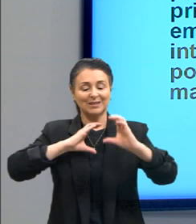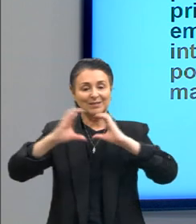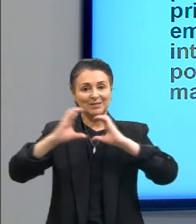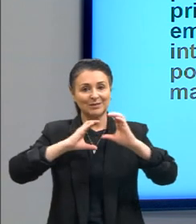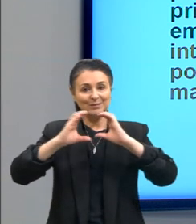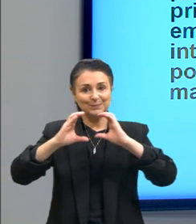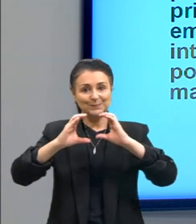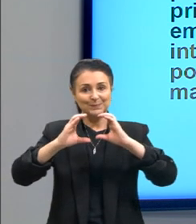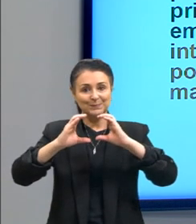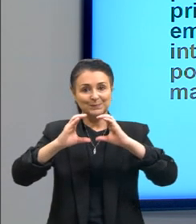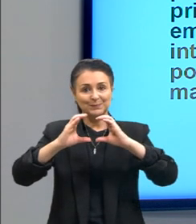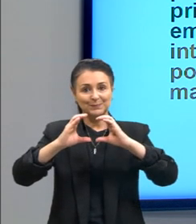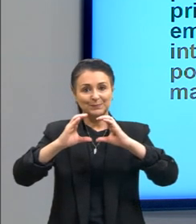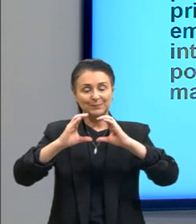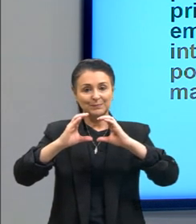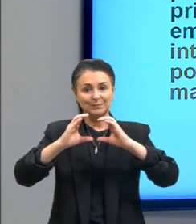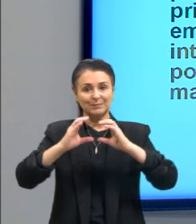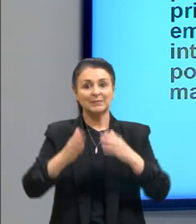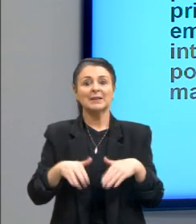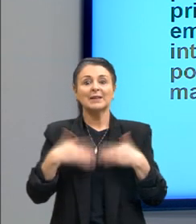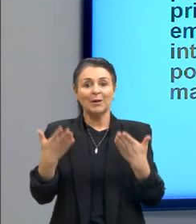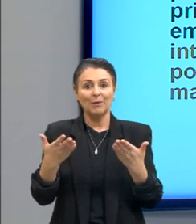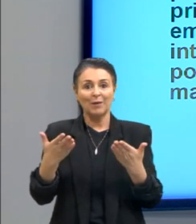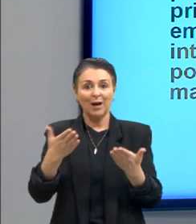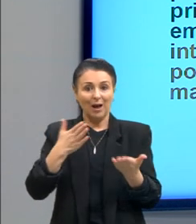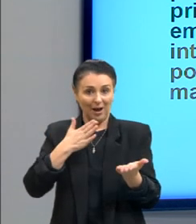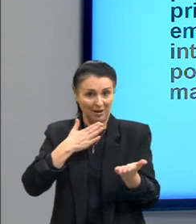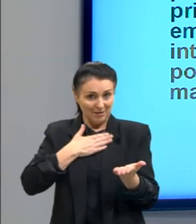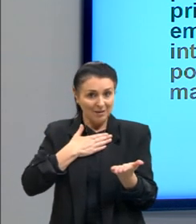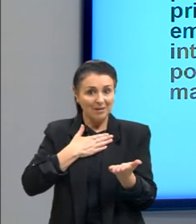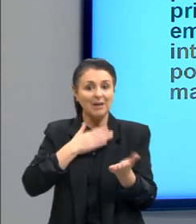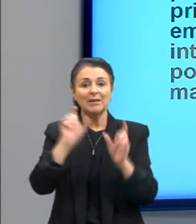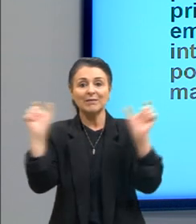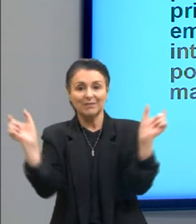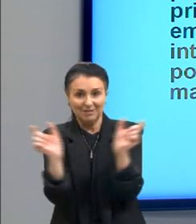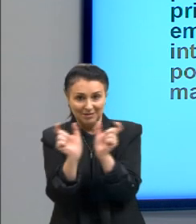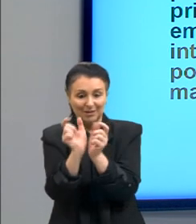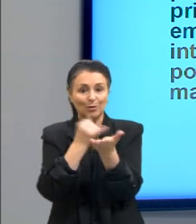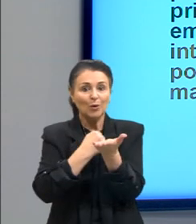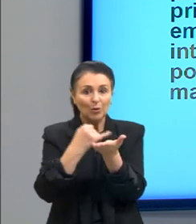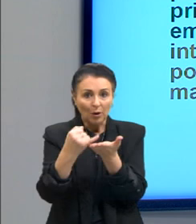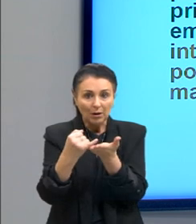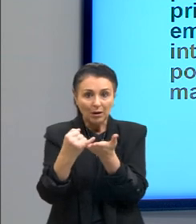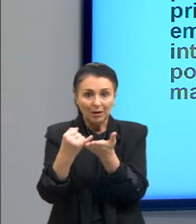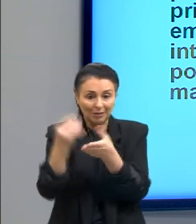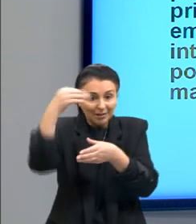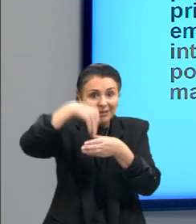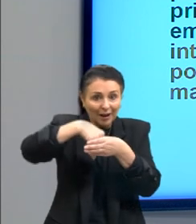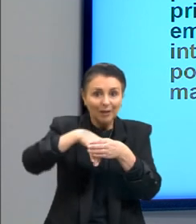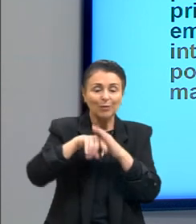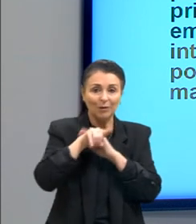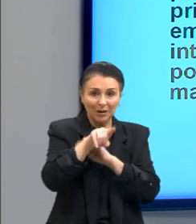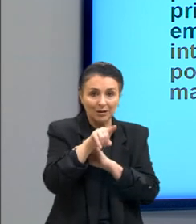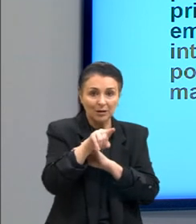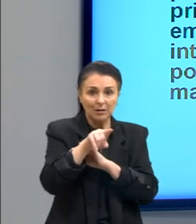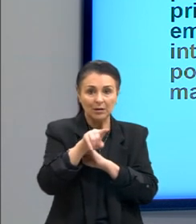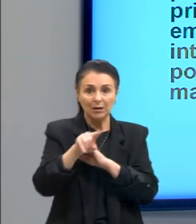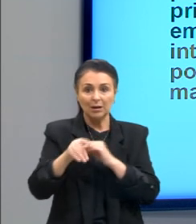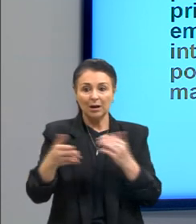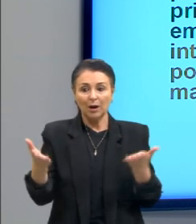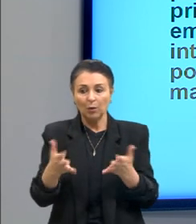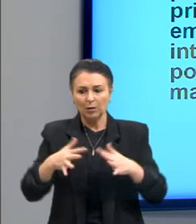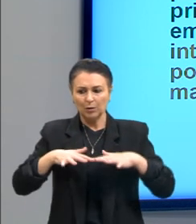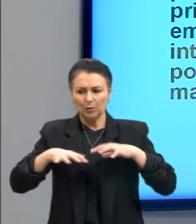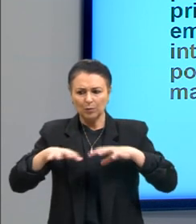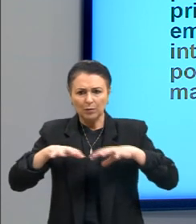minha frase introdutória está ali embora esse movimento de modernização